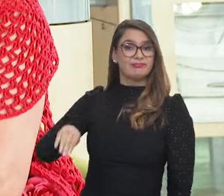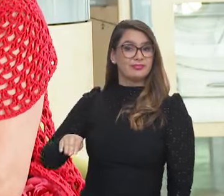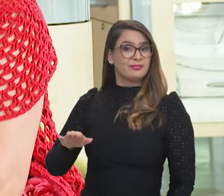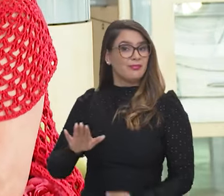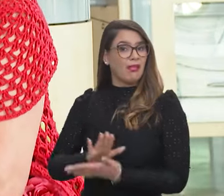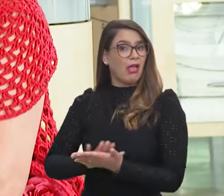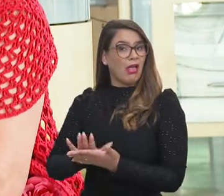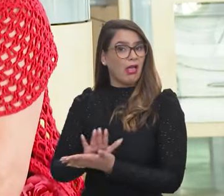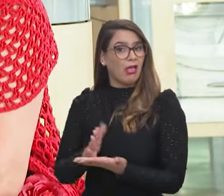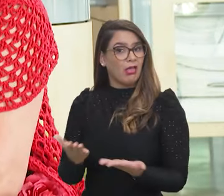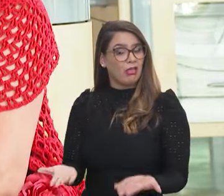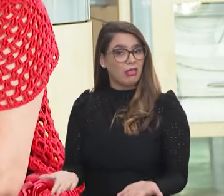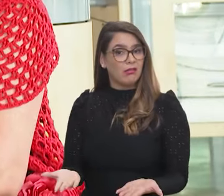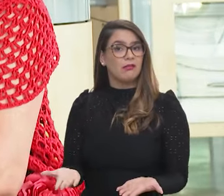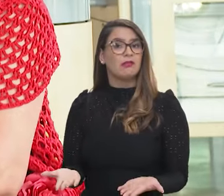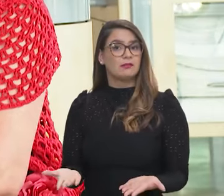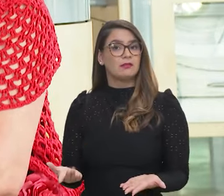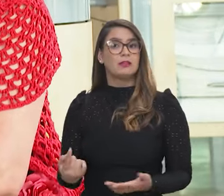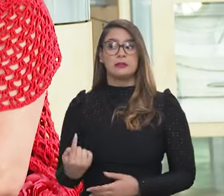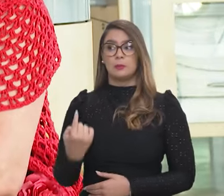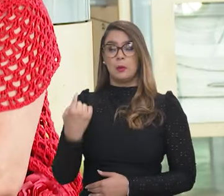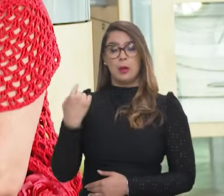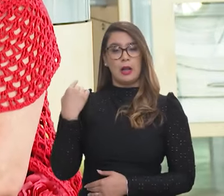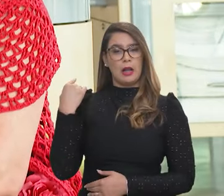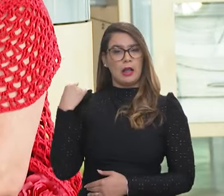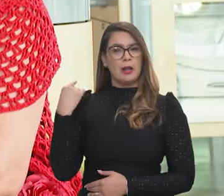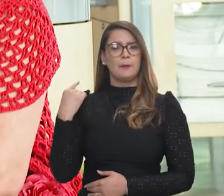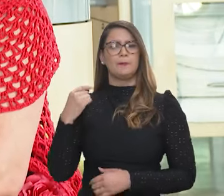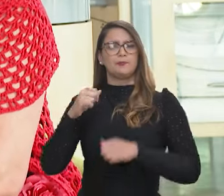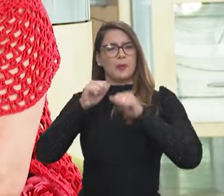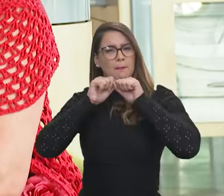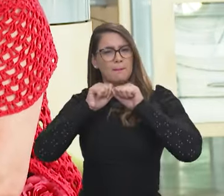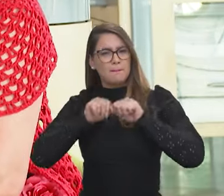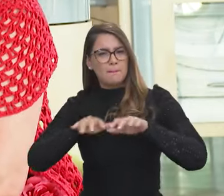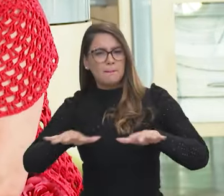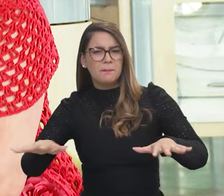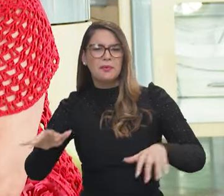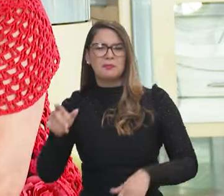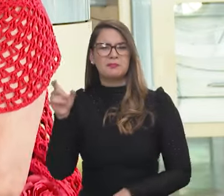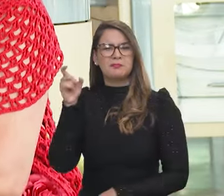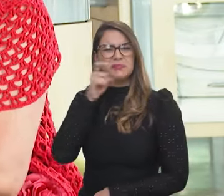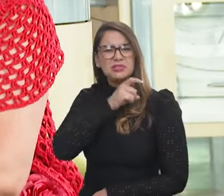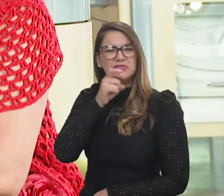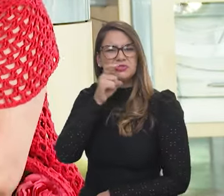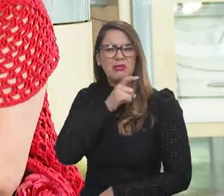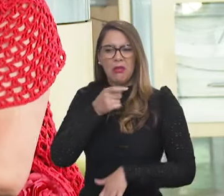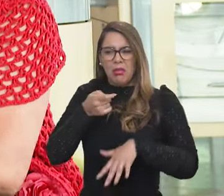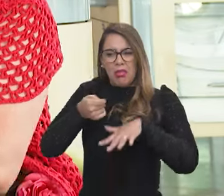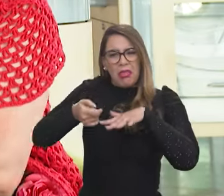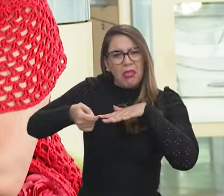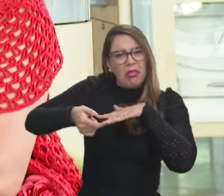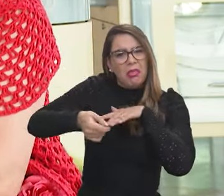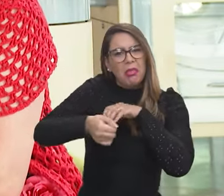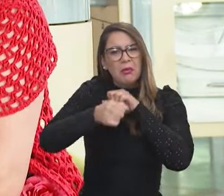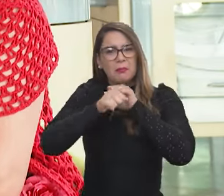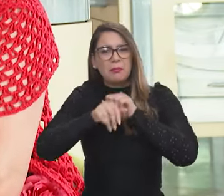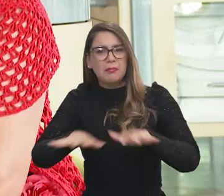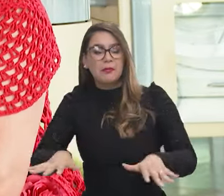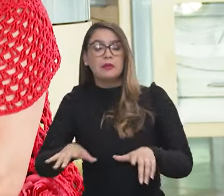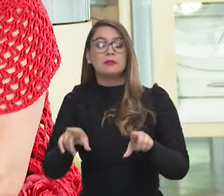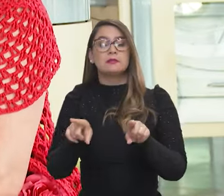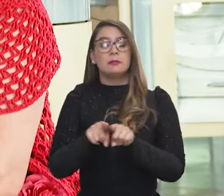conta. Pelo contrário, nós tivemos, desde a difusão de mentiras, de fake news,